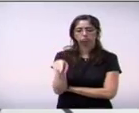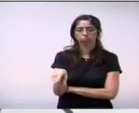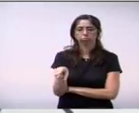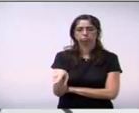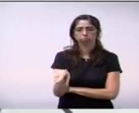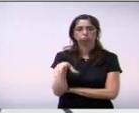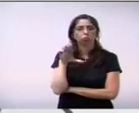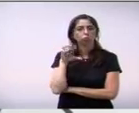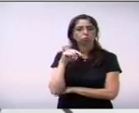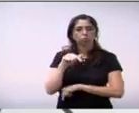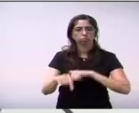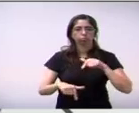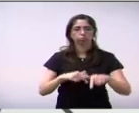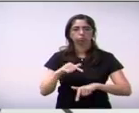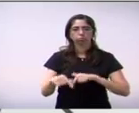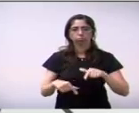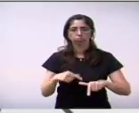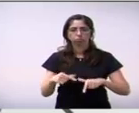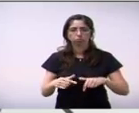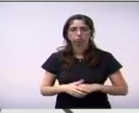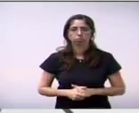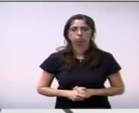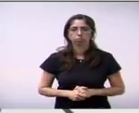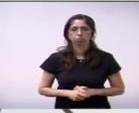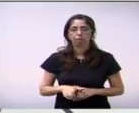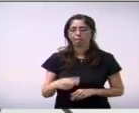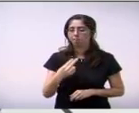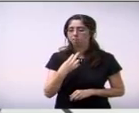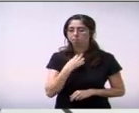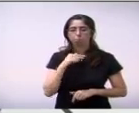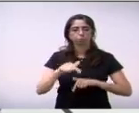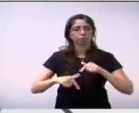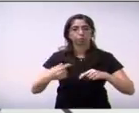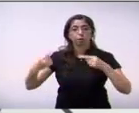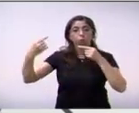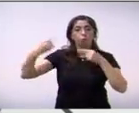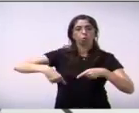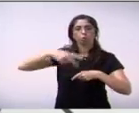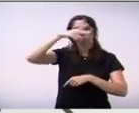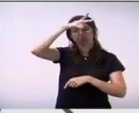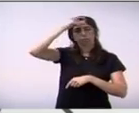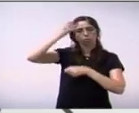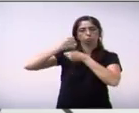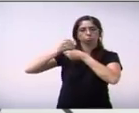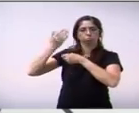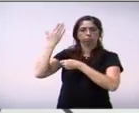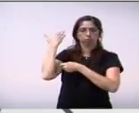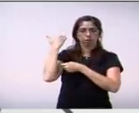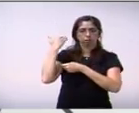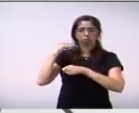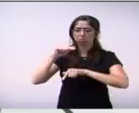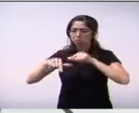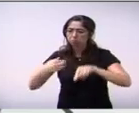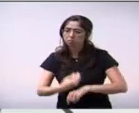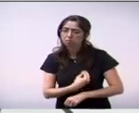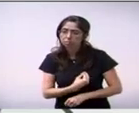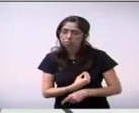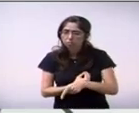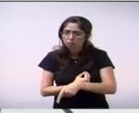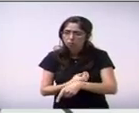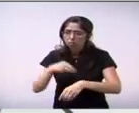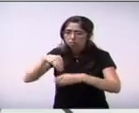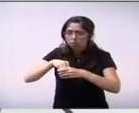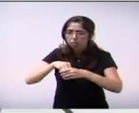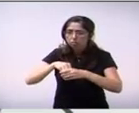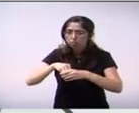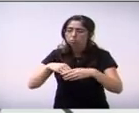municipalidade devido a ela ter entrado com uma ação contra a prefeitura há alguns anos atrás sabendo disso